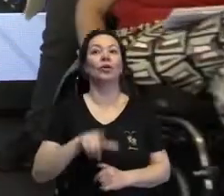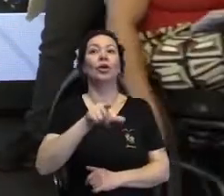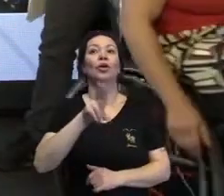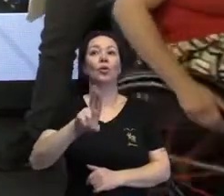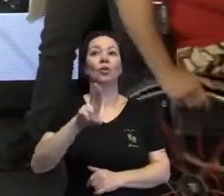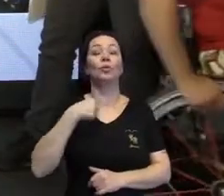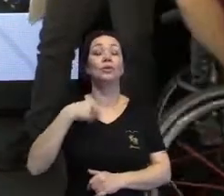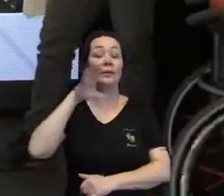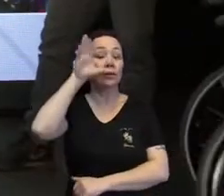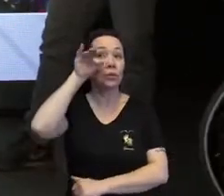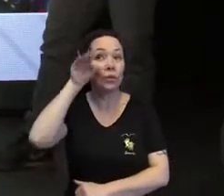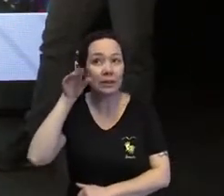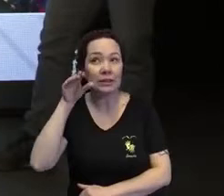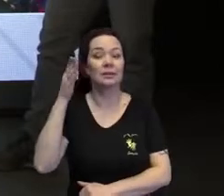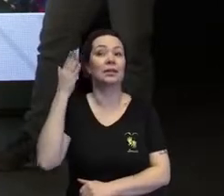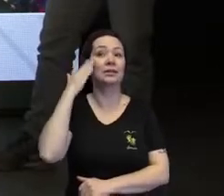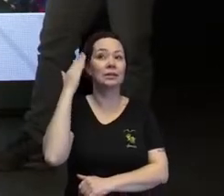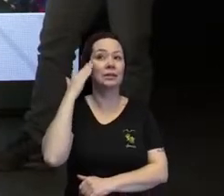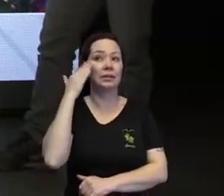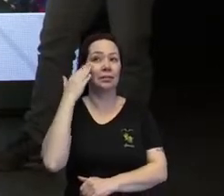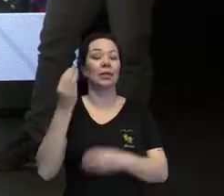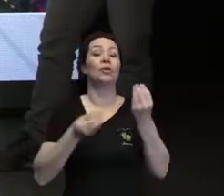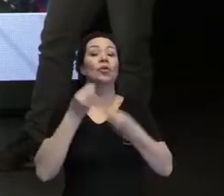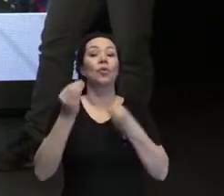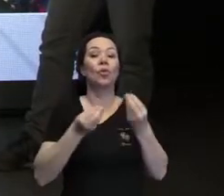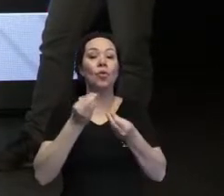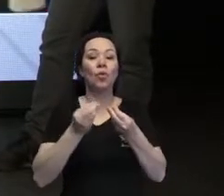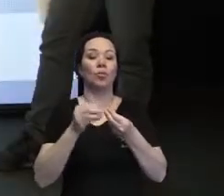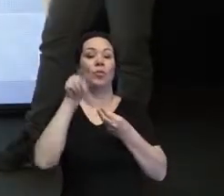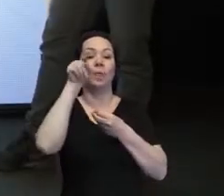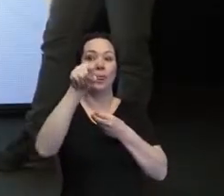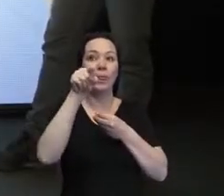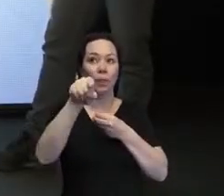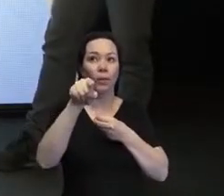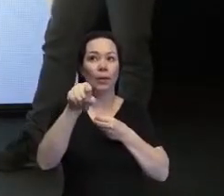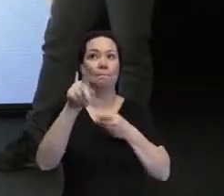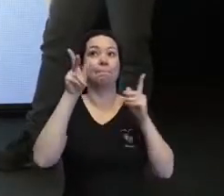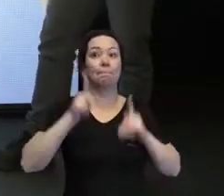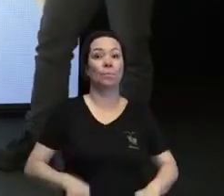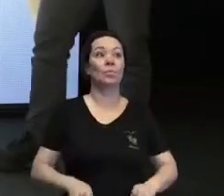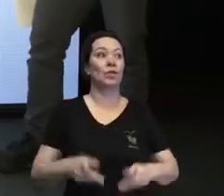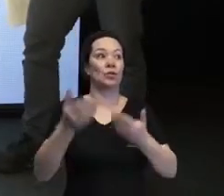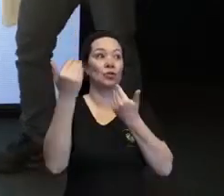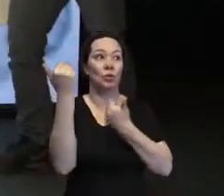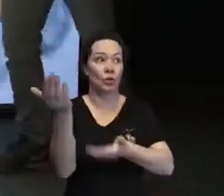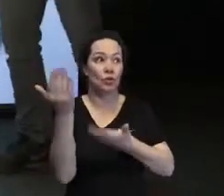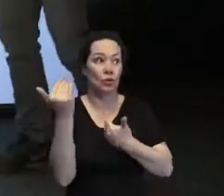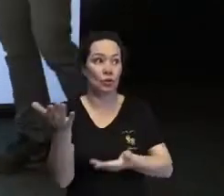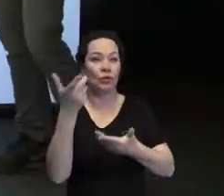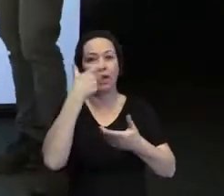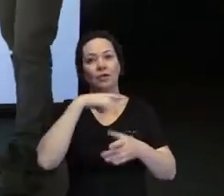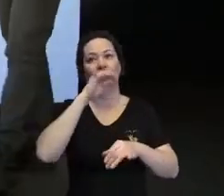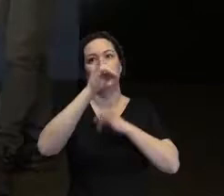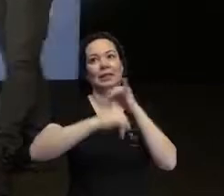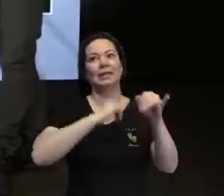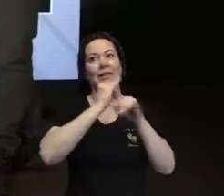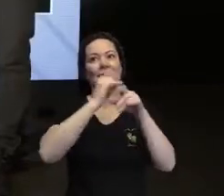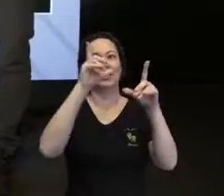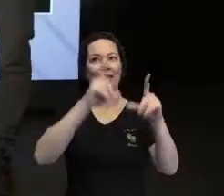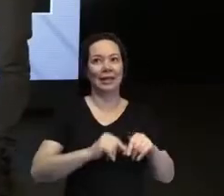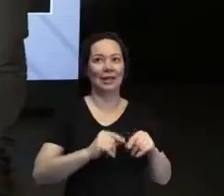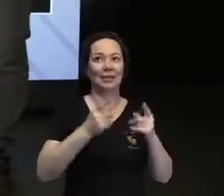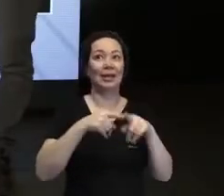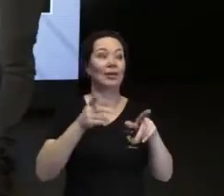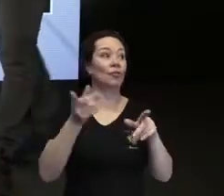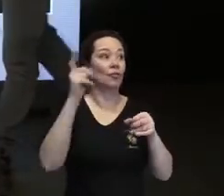eu tenho muita curiosidade em saber como que é para você uma garota tão jovem, Acho agora caiu o sinal. Agora acho que caiu. Marília, mas a gente vai